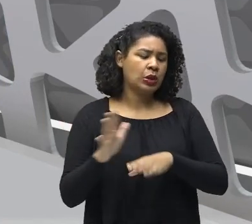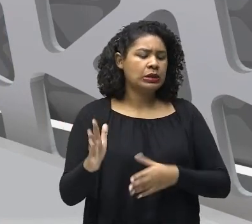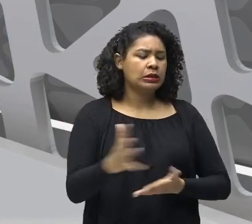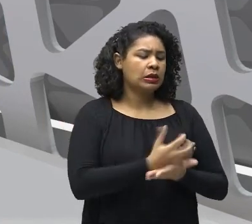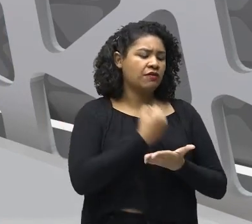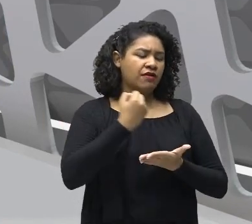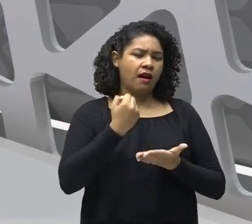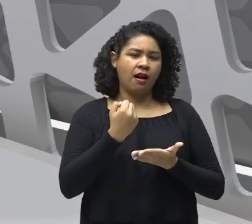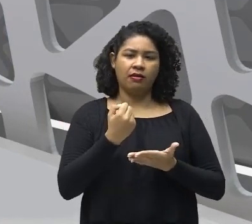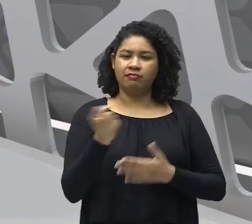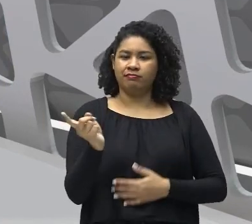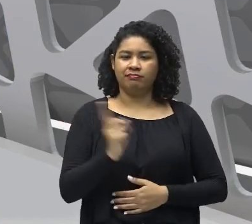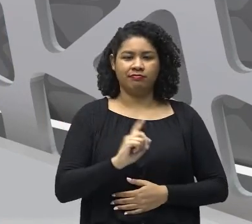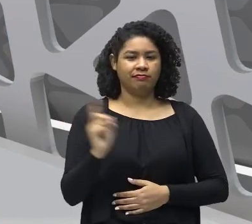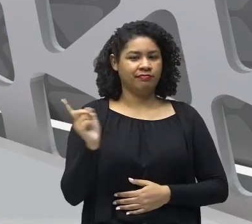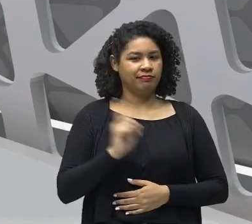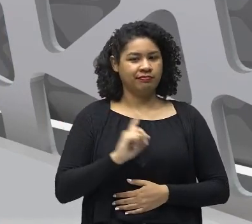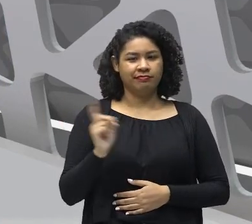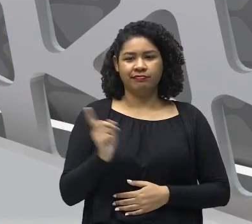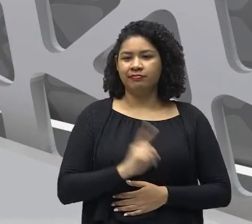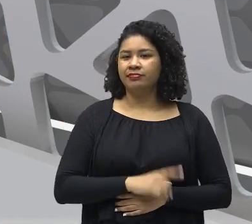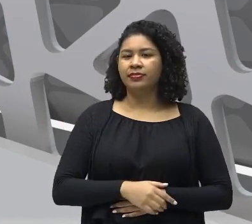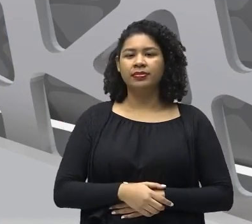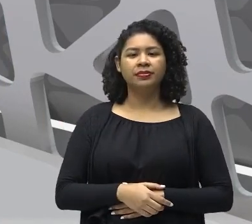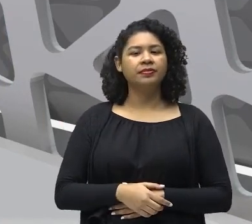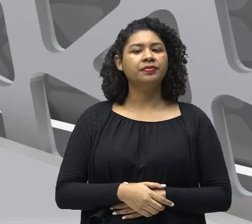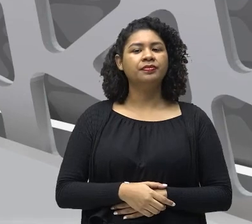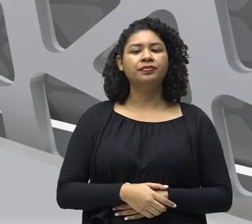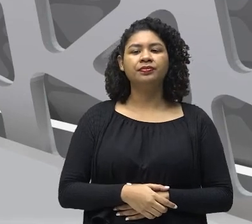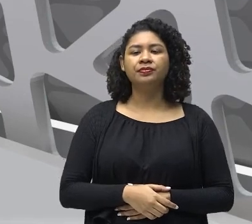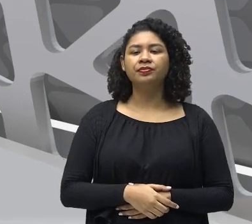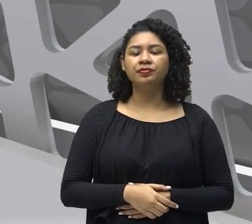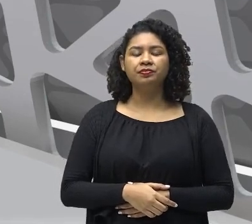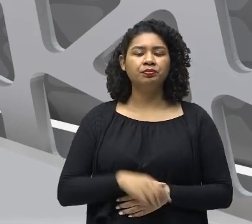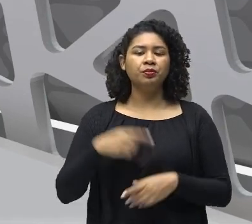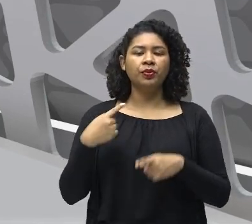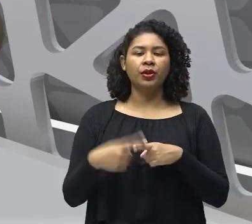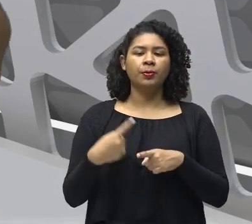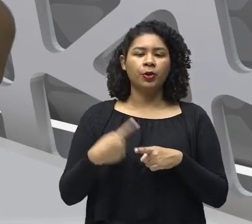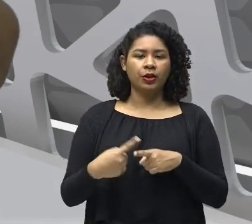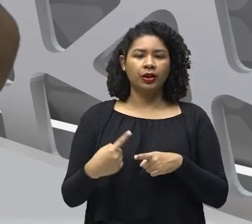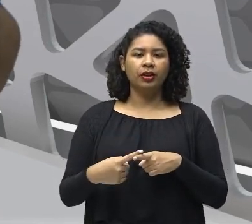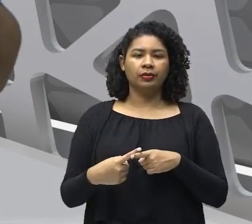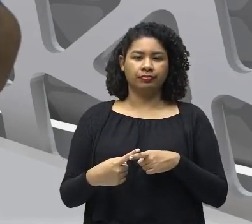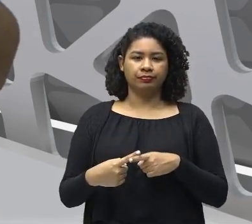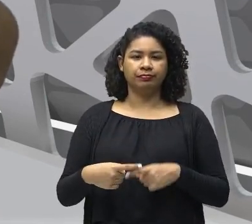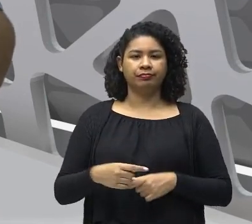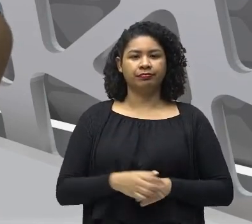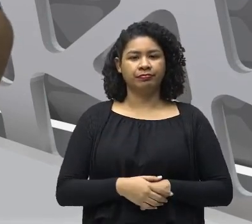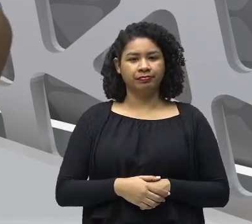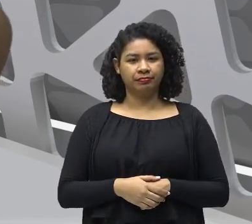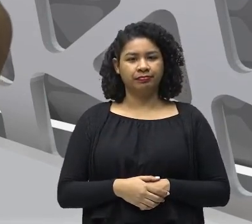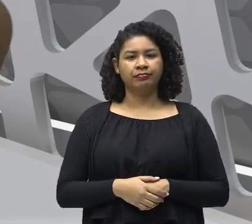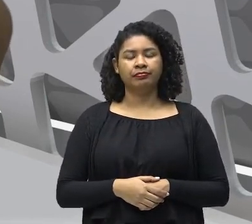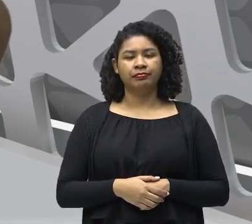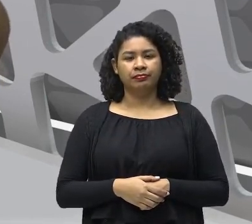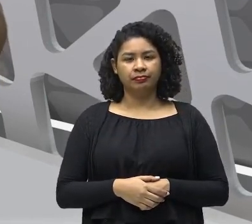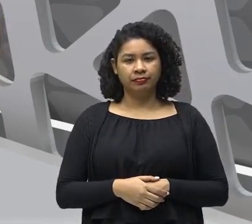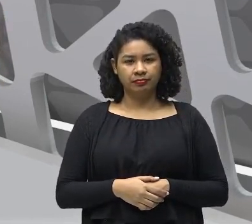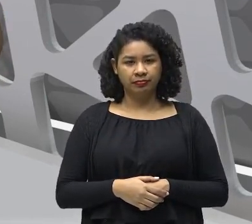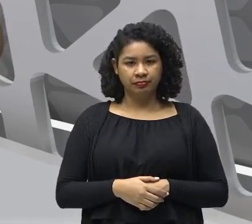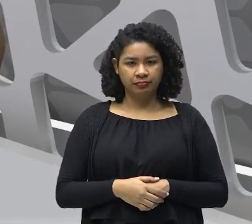gentil Como eles chamavam Naquele momento Os indígenas Tá bom? Porque tanto Quanto os colonos Que viam A mando da coroa Para